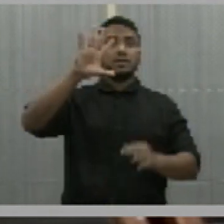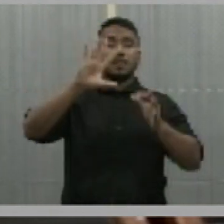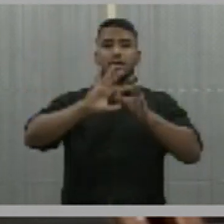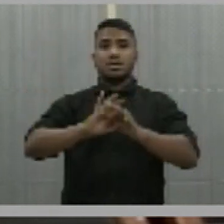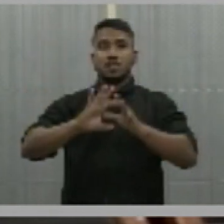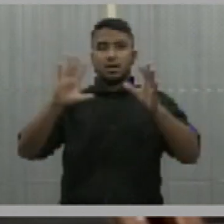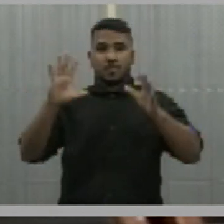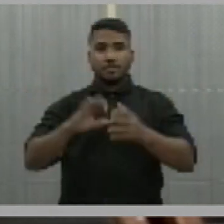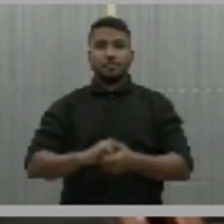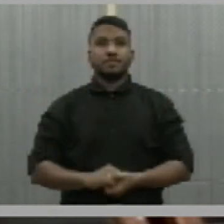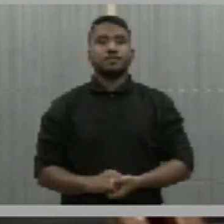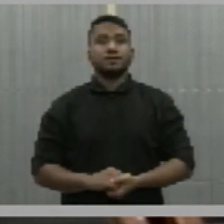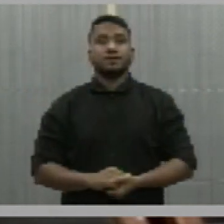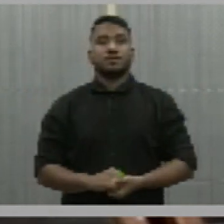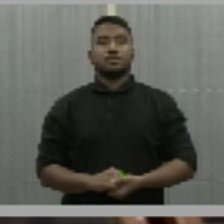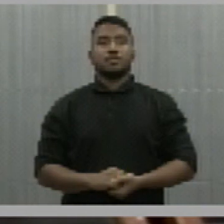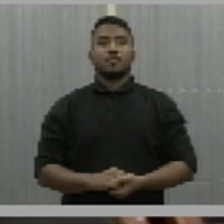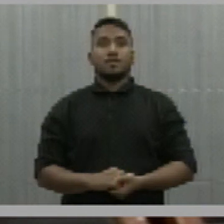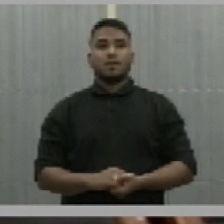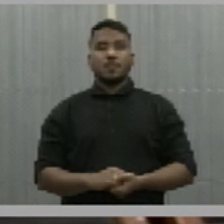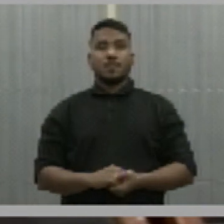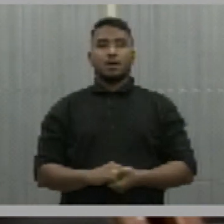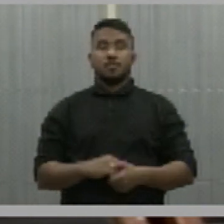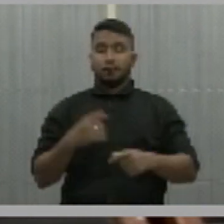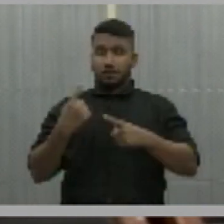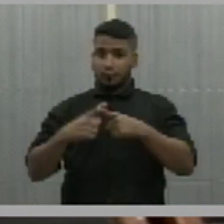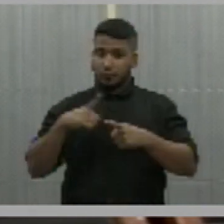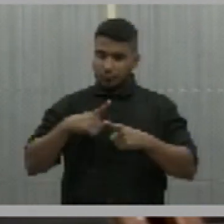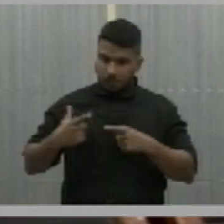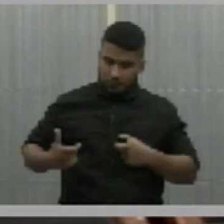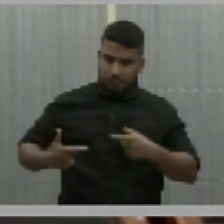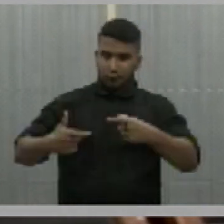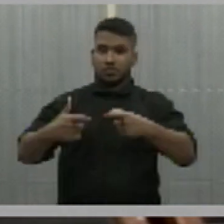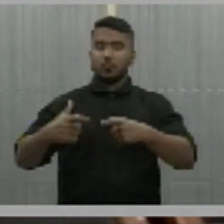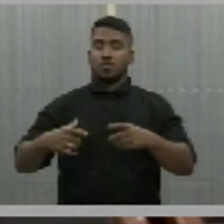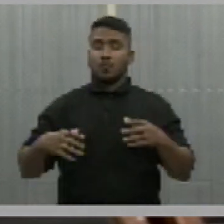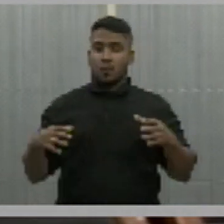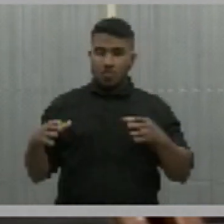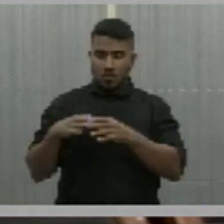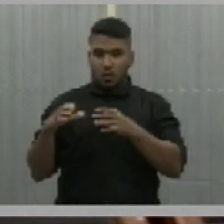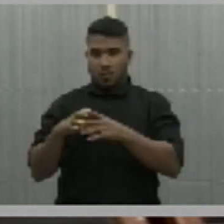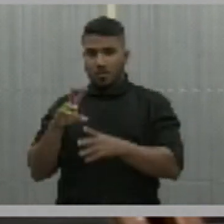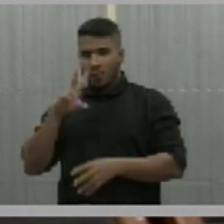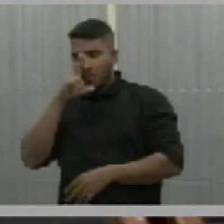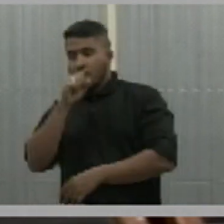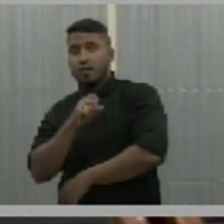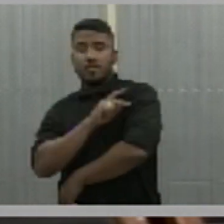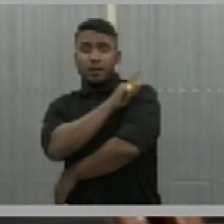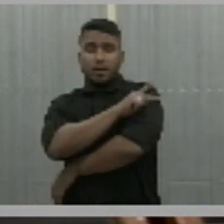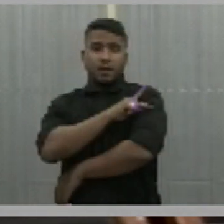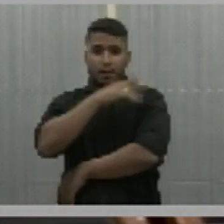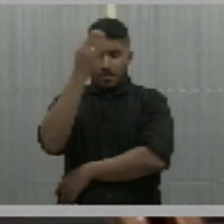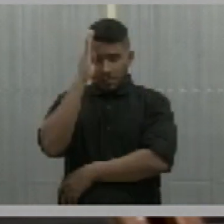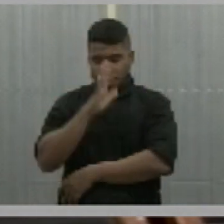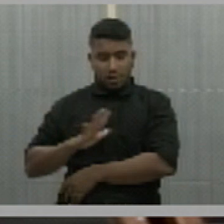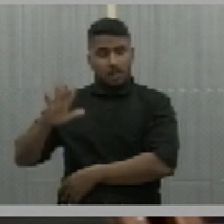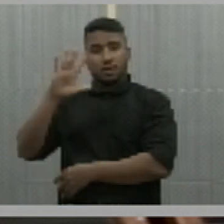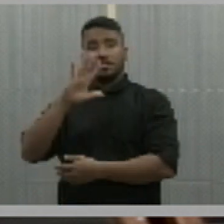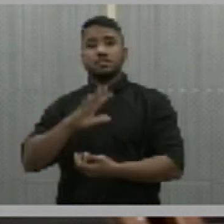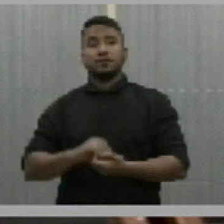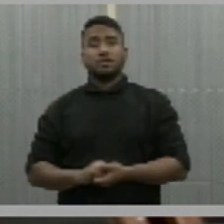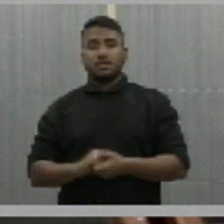com essa dimensão em função dessa luta que foi feita por bravos piauienses e brasileiros que